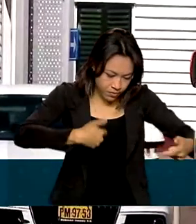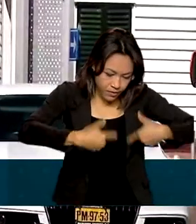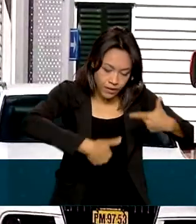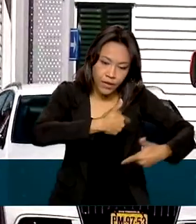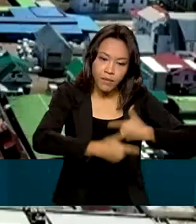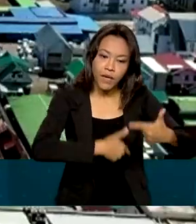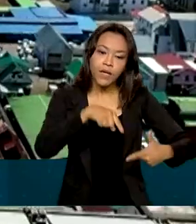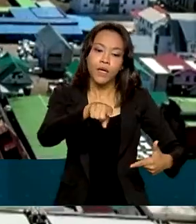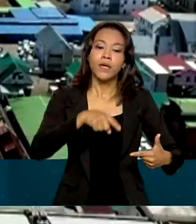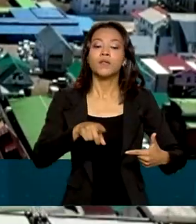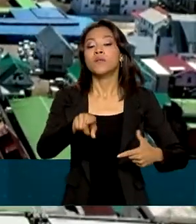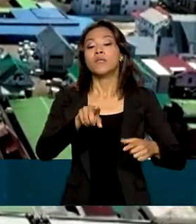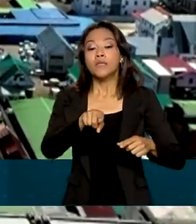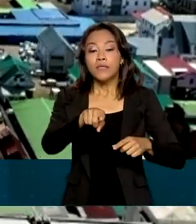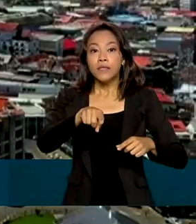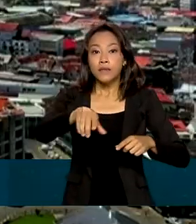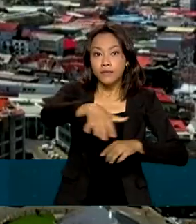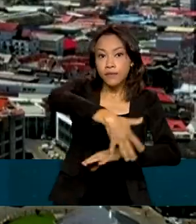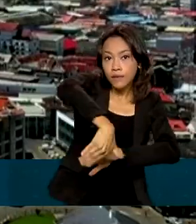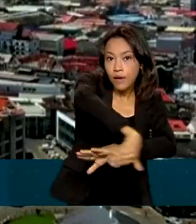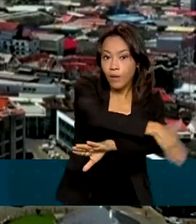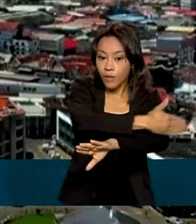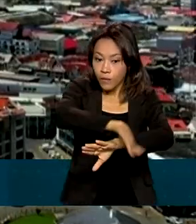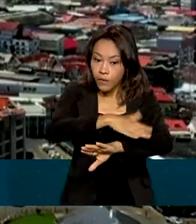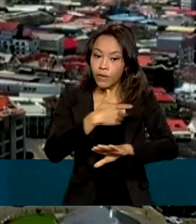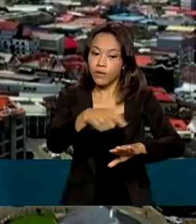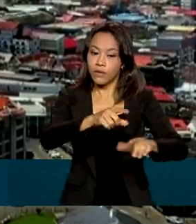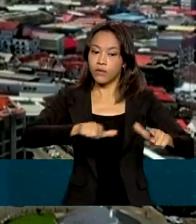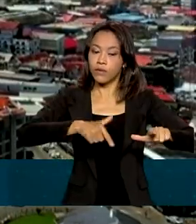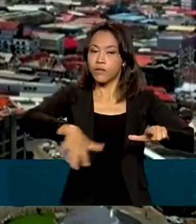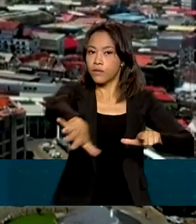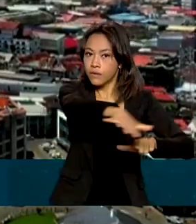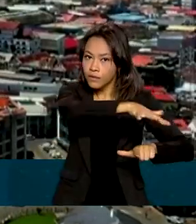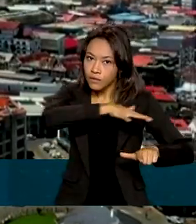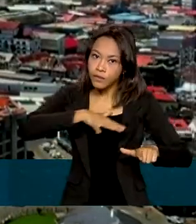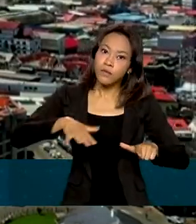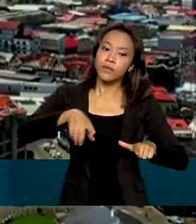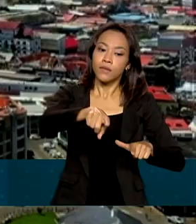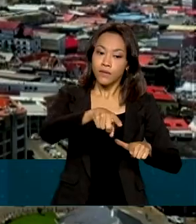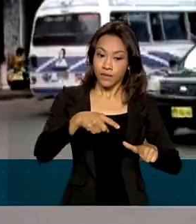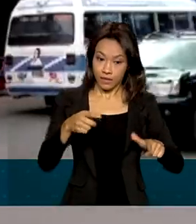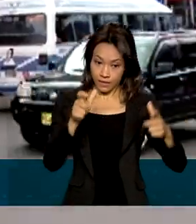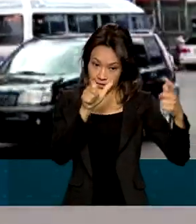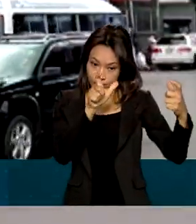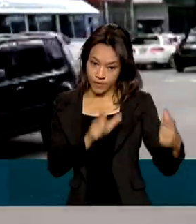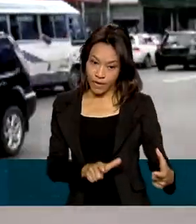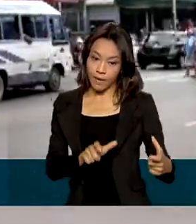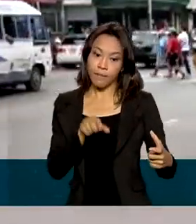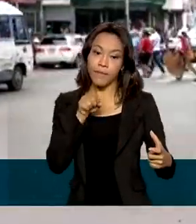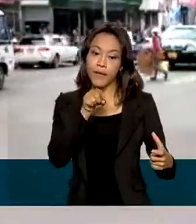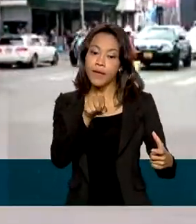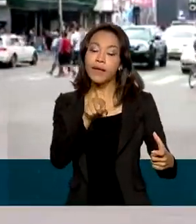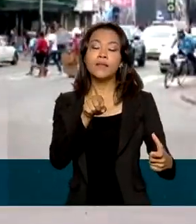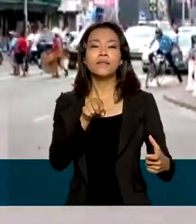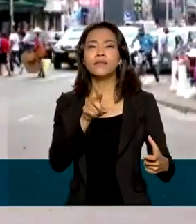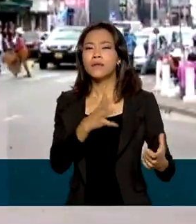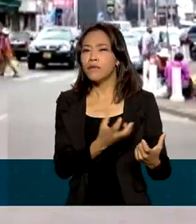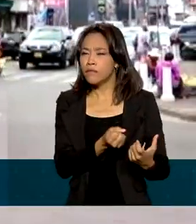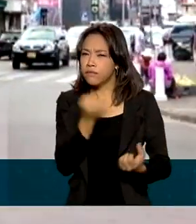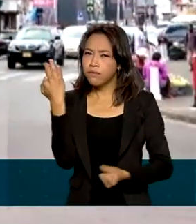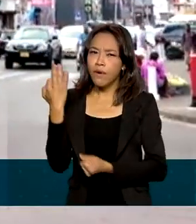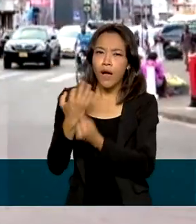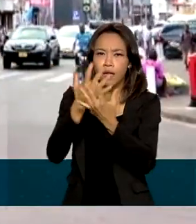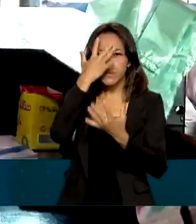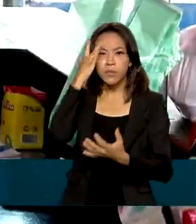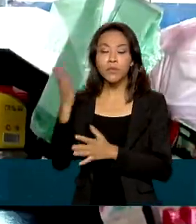conjunto de ruas na capital Paramaribo, apelidado carinhosamente de Belenzinho. Afinal, muita gente